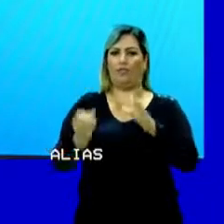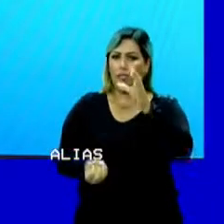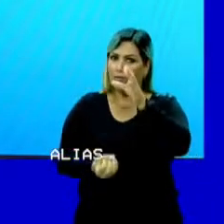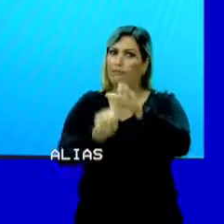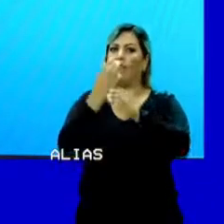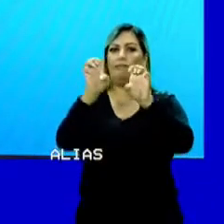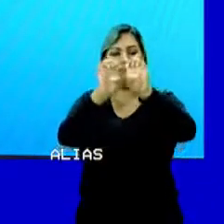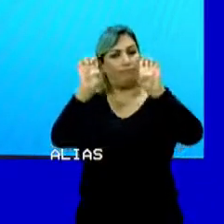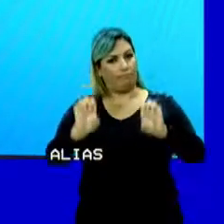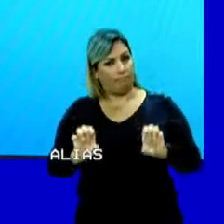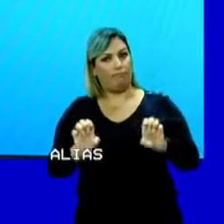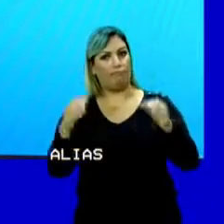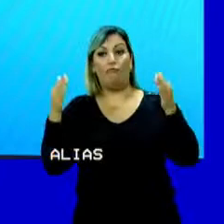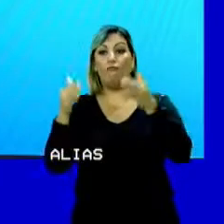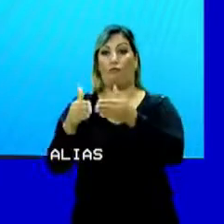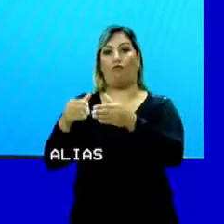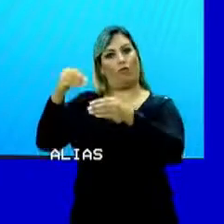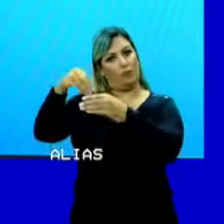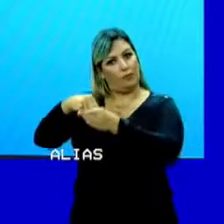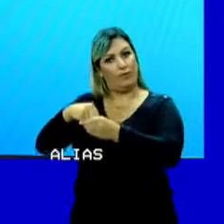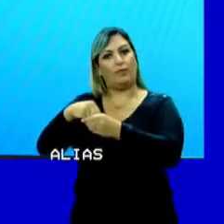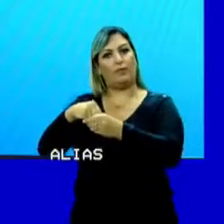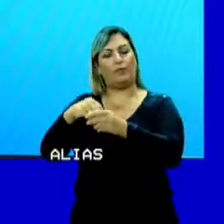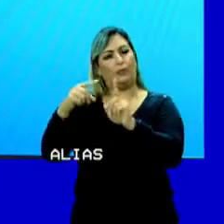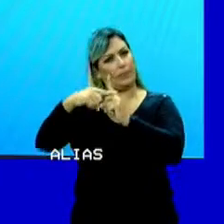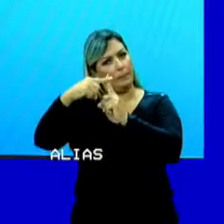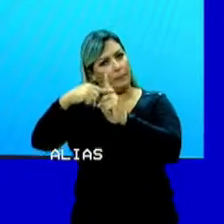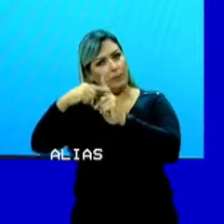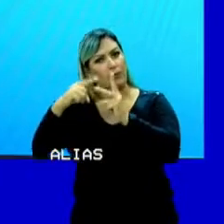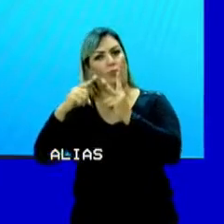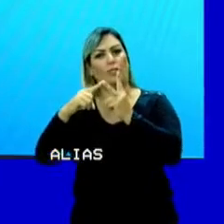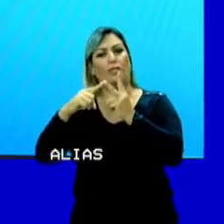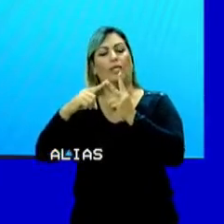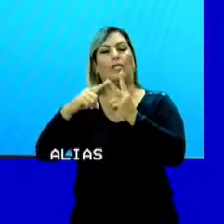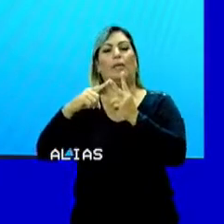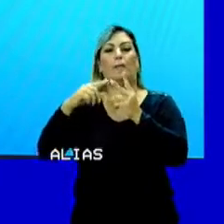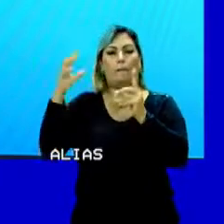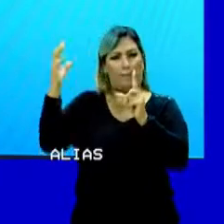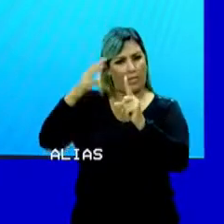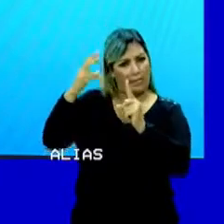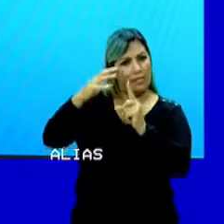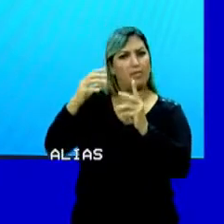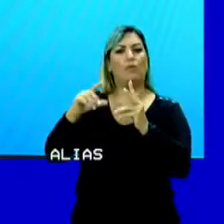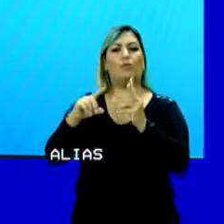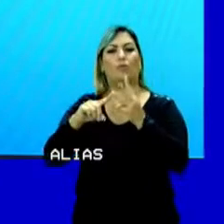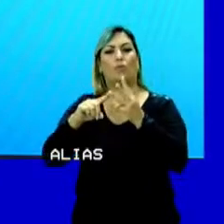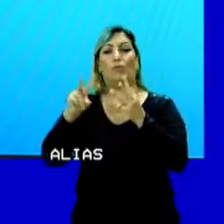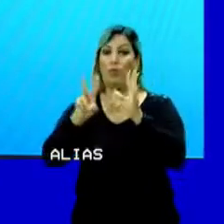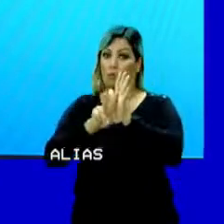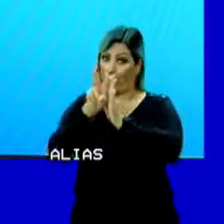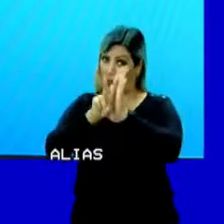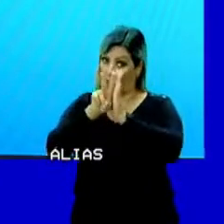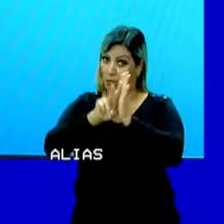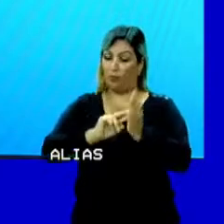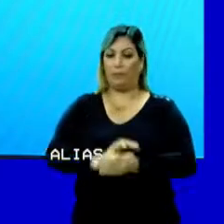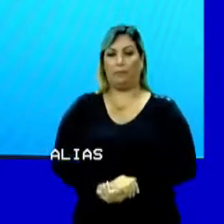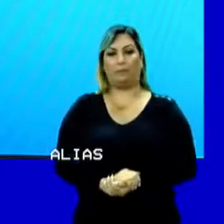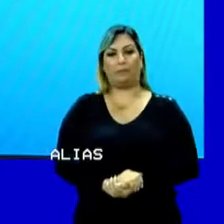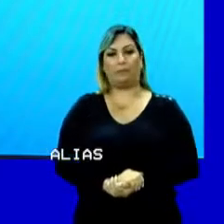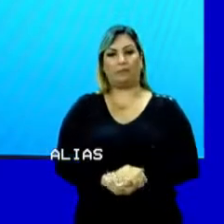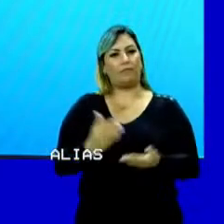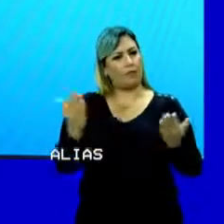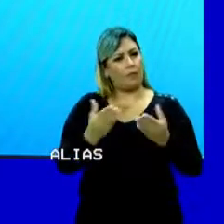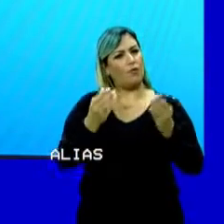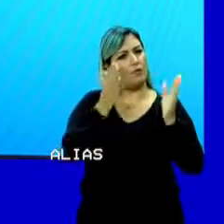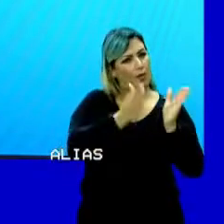essa estrutura para ficar focada aonde? Dentro da temperatura, da pressão e do volume, ok? Aí eu vou falar com